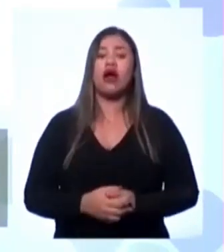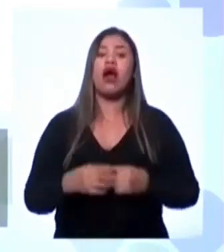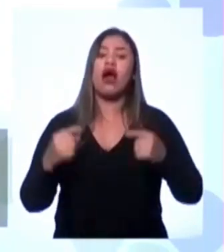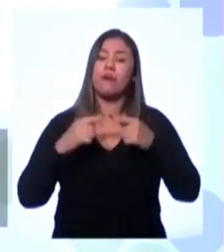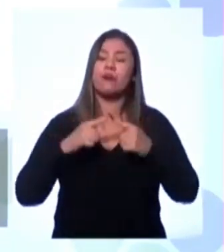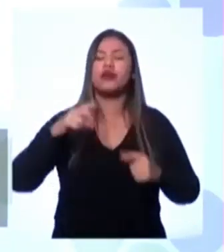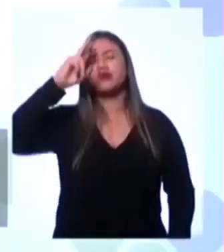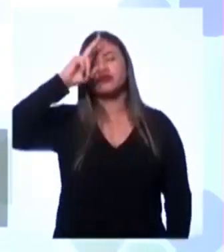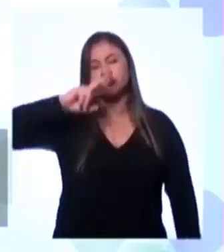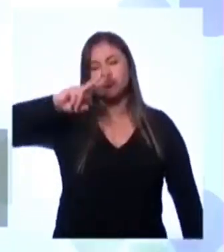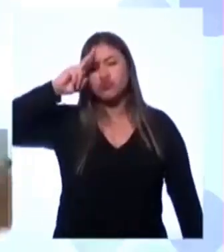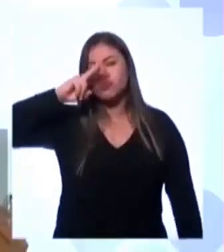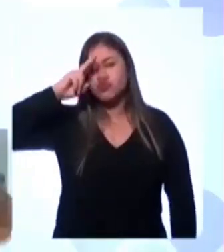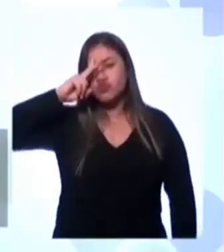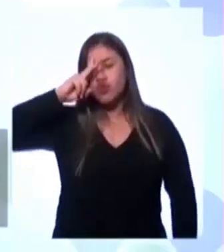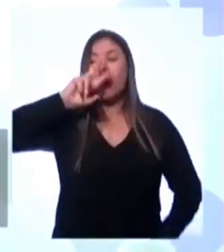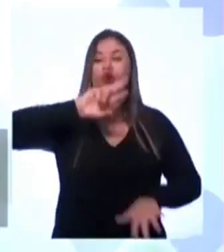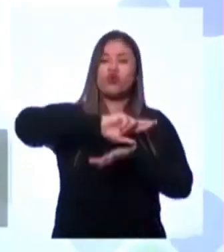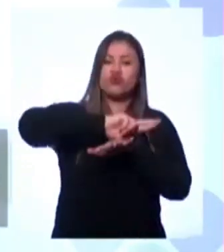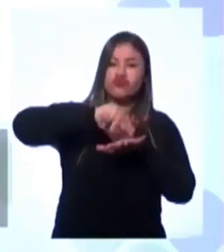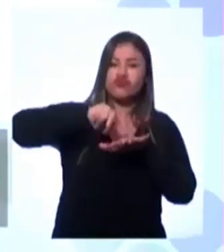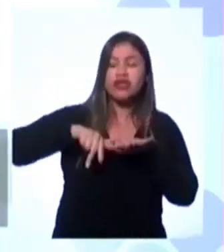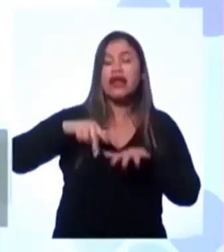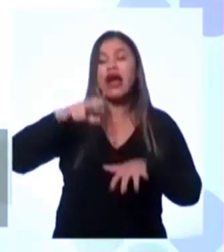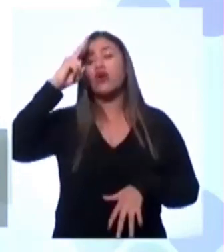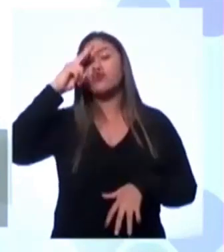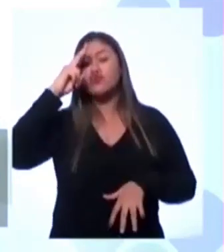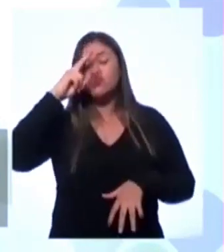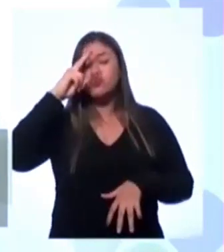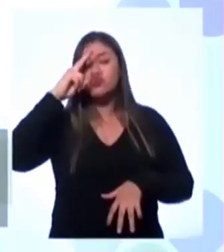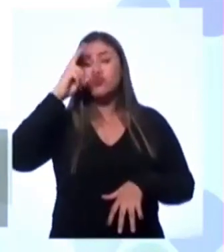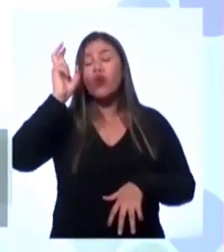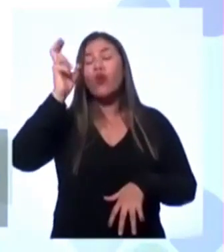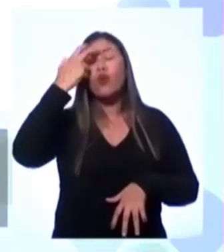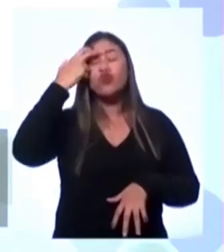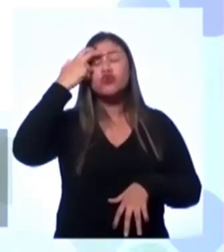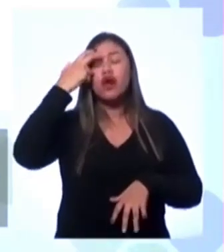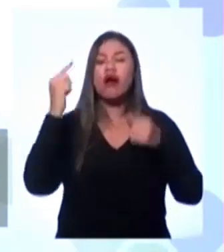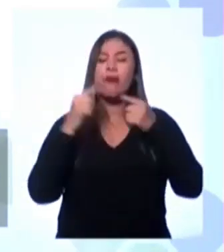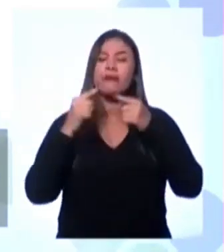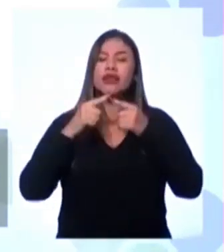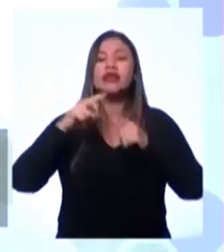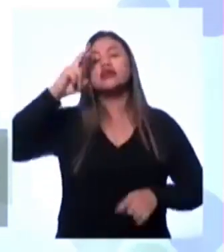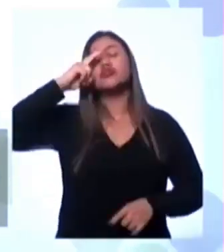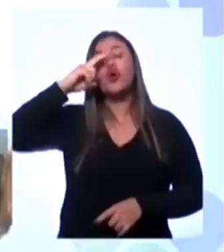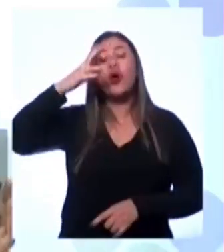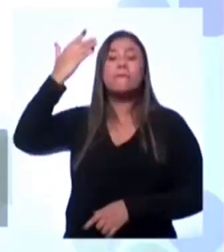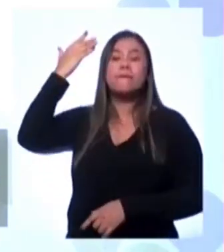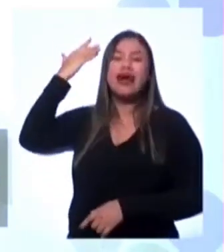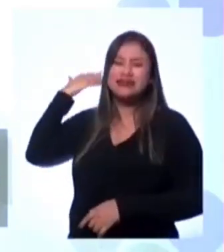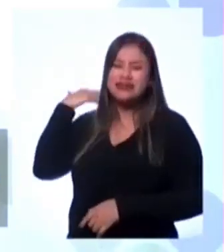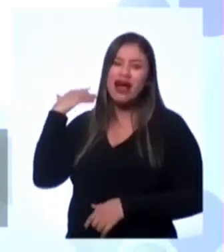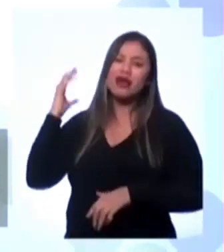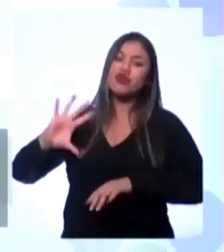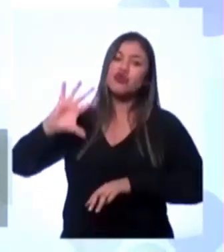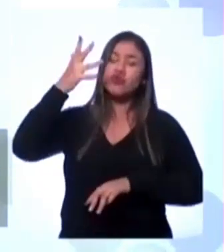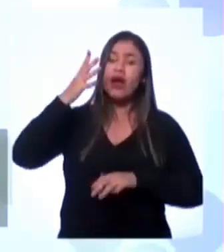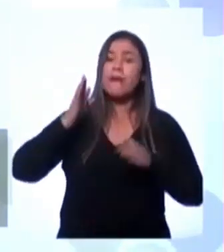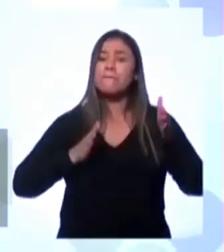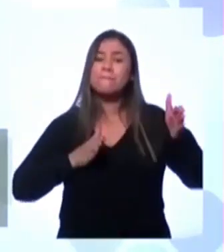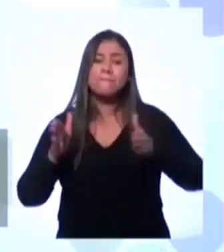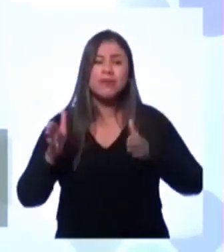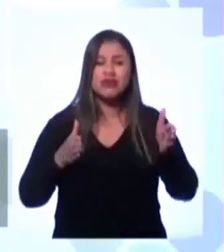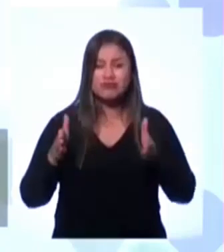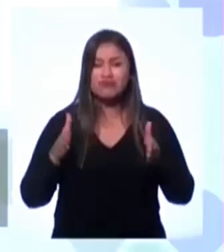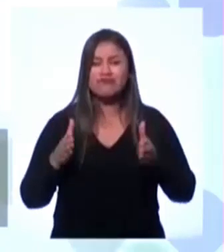a nossa história e a nossa diversidade cultural. Está relacionada com como a história aconteceu em um determinado espaço, em um determinado